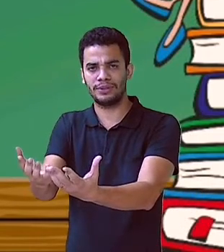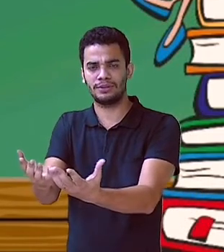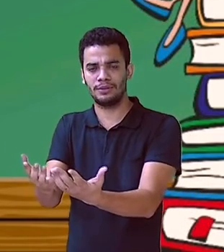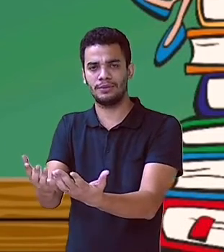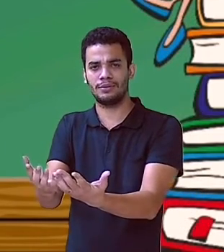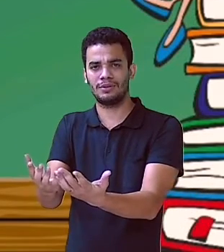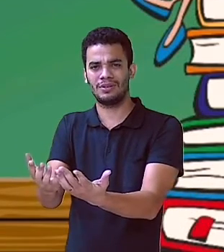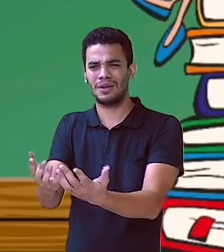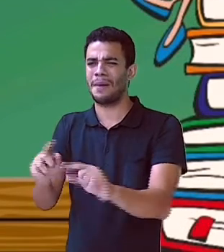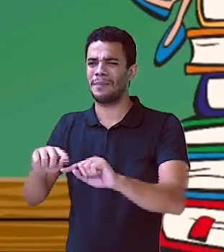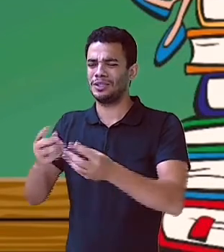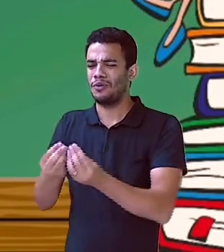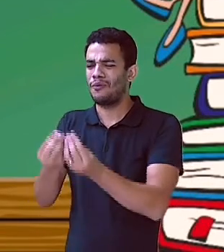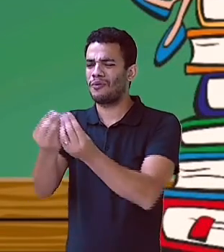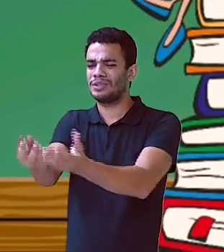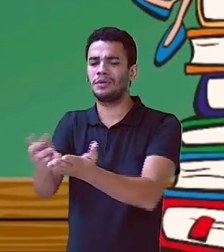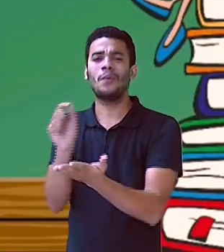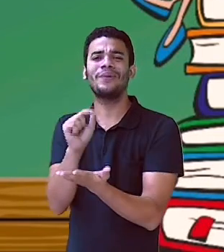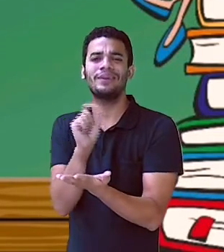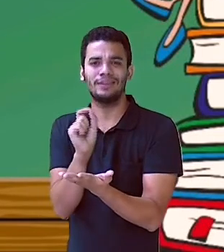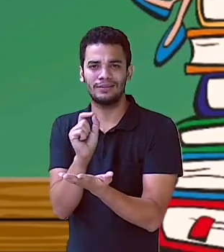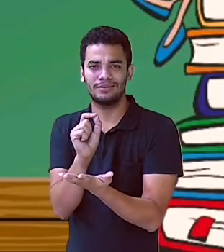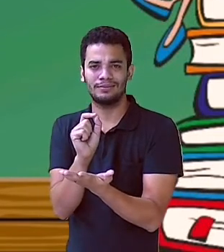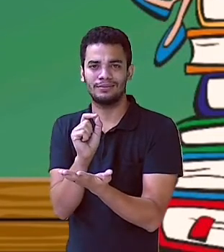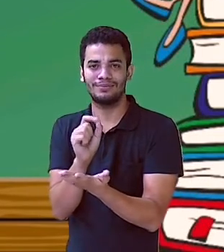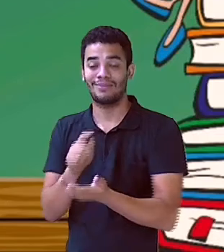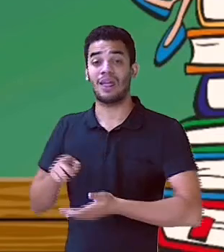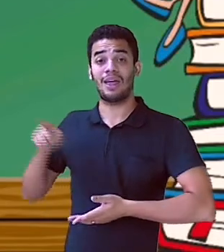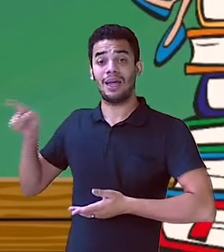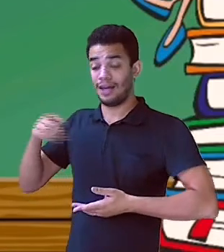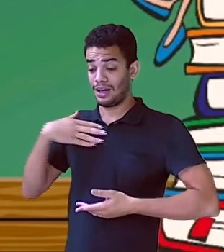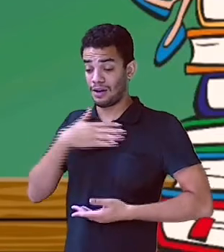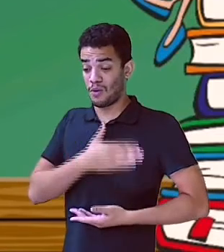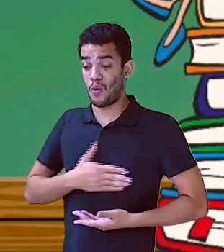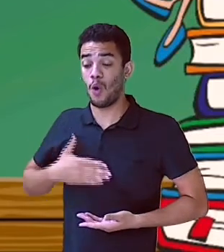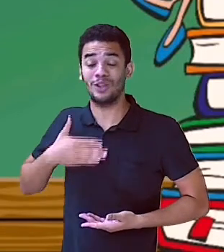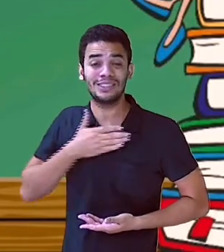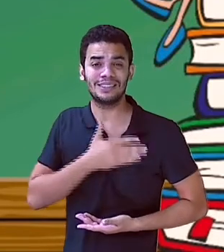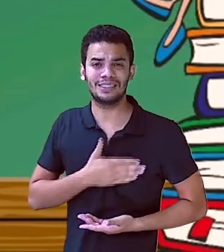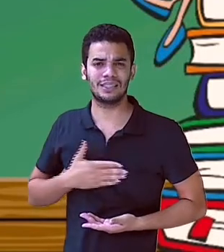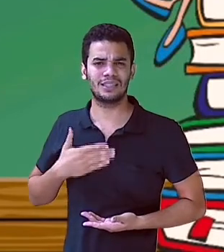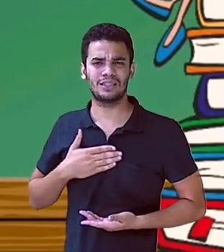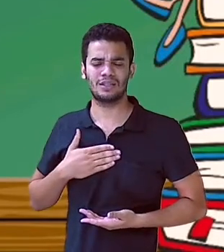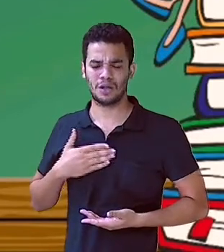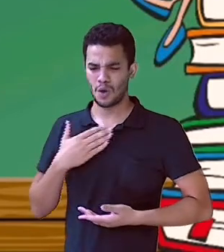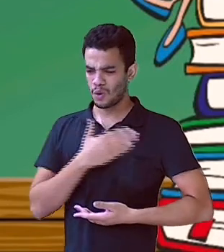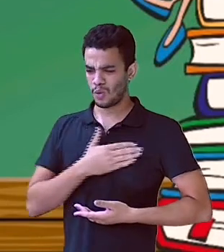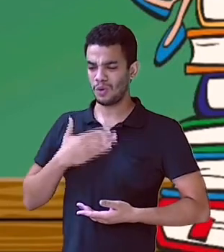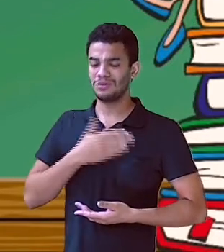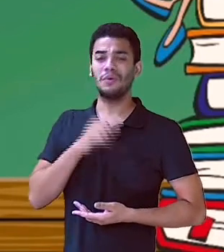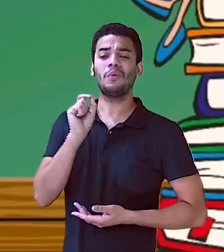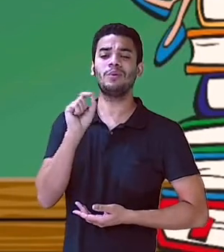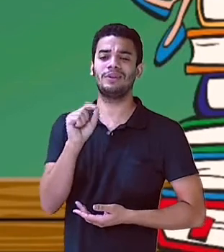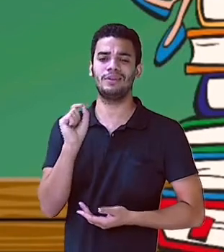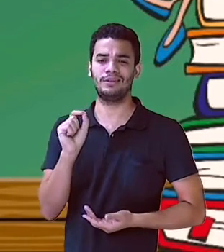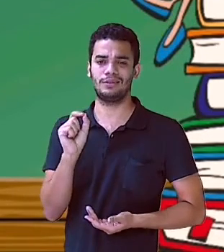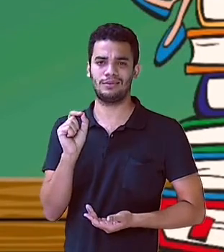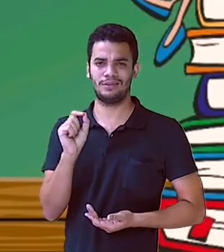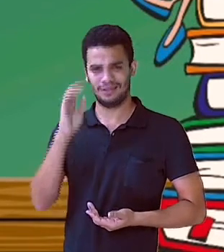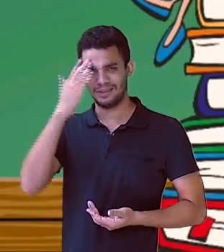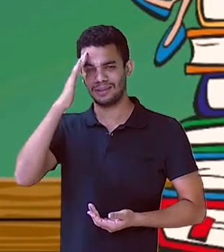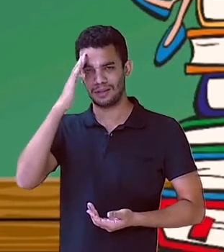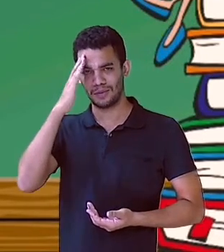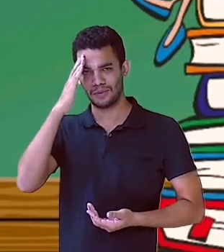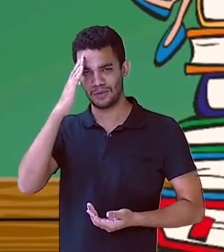Ela gosta de quê? Então, esses aí são os verbos transitivos. Eles precisam de complemento. Vamos